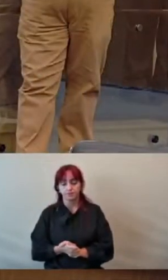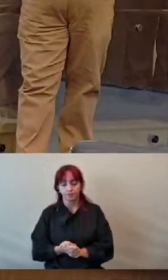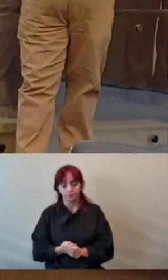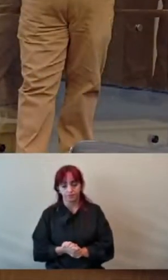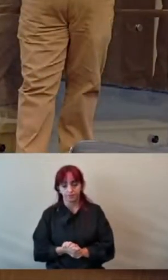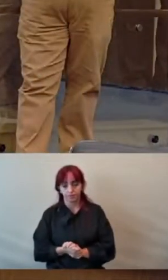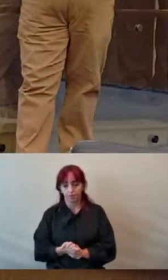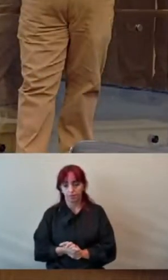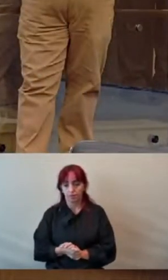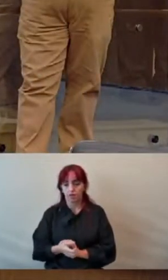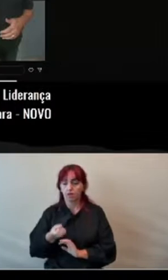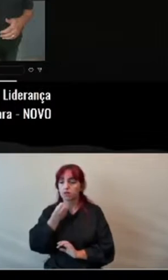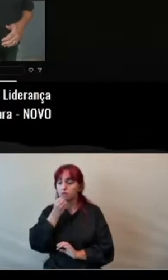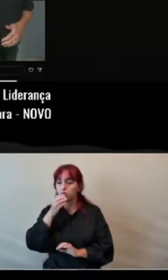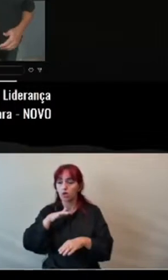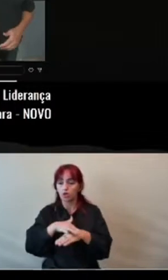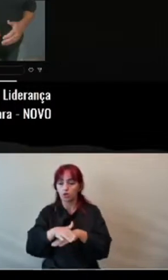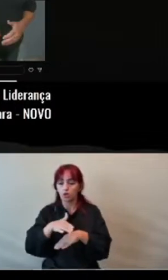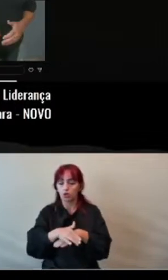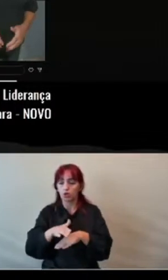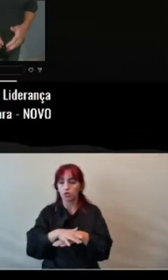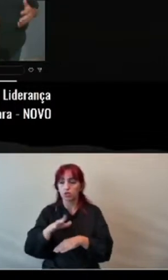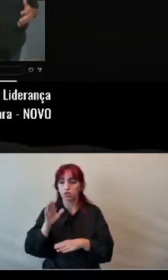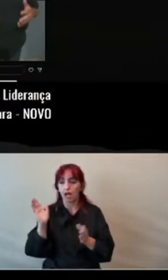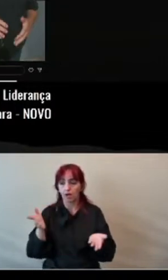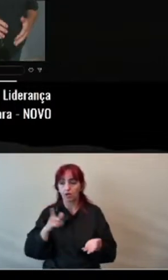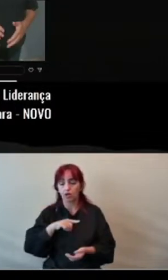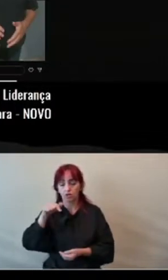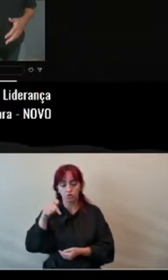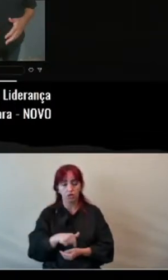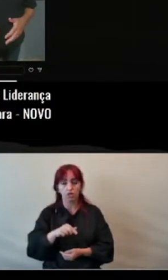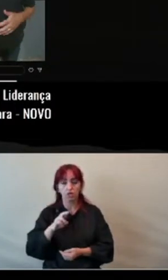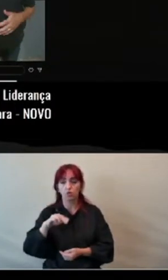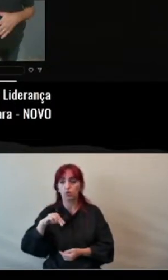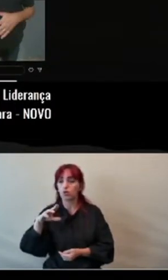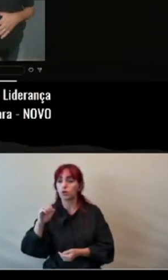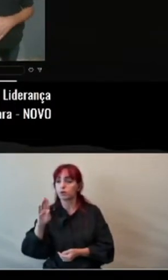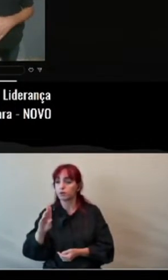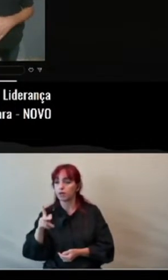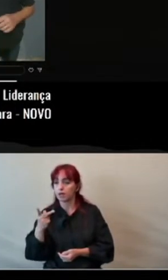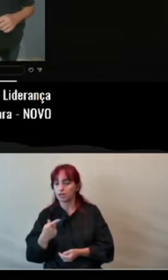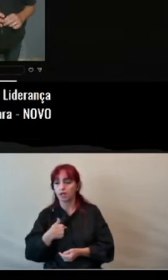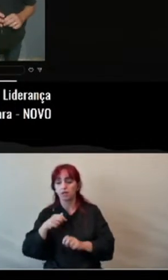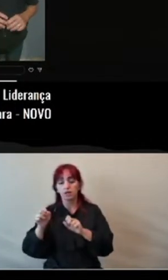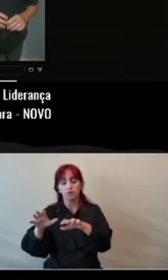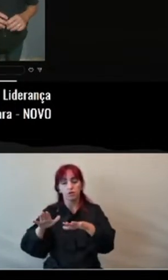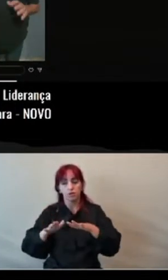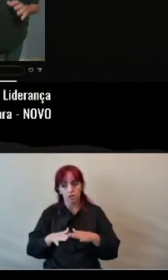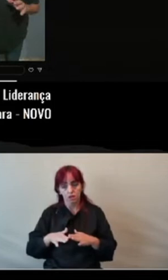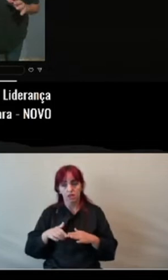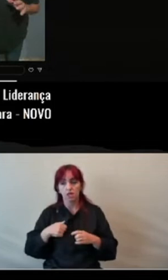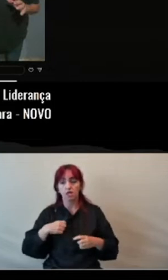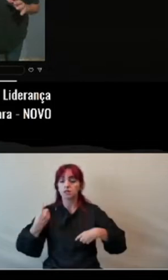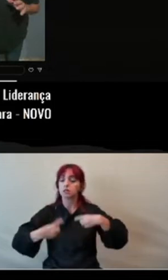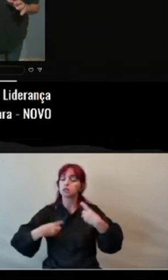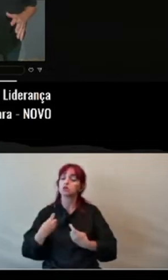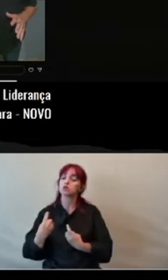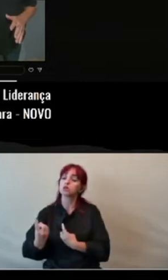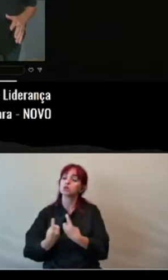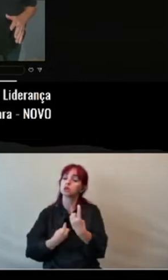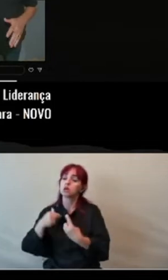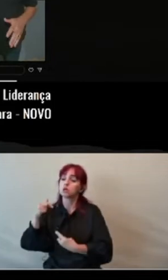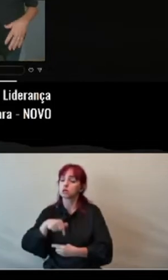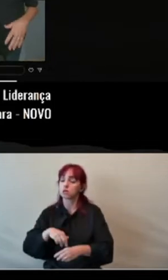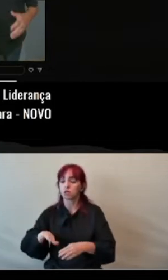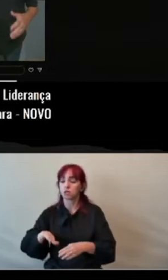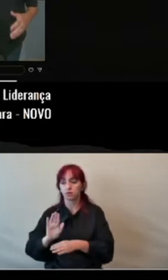Pessoal, boa noite. Estou saindo agora aqui do UNI-BH, saindo da audiência pública que discute o trânsito aqui no bairro Muritiz. A proposta apresentada